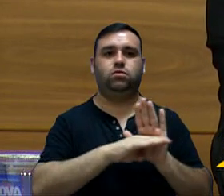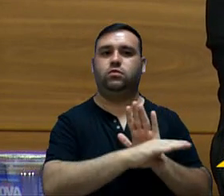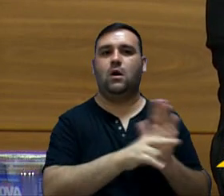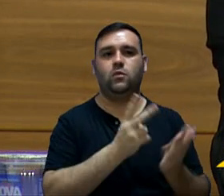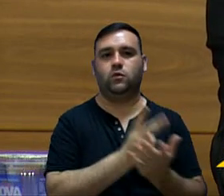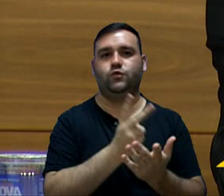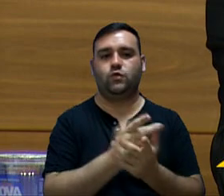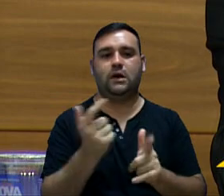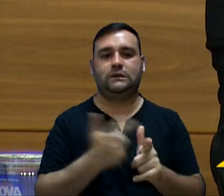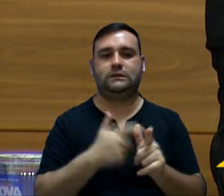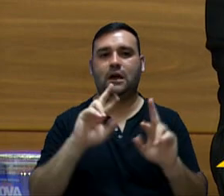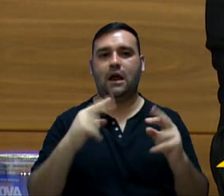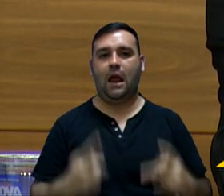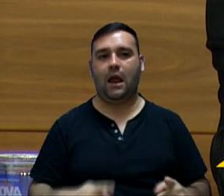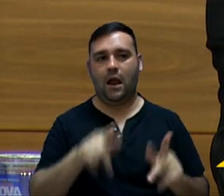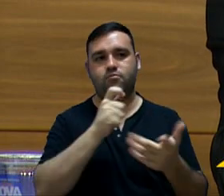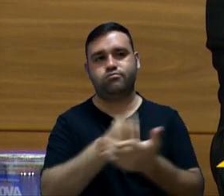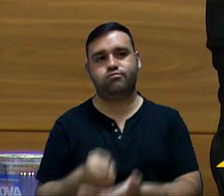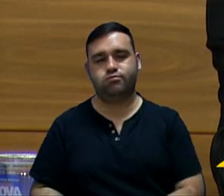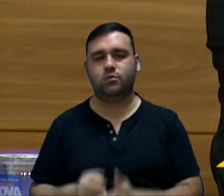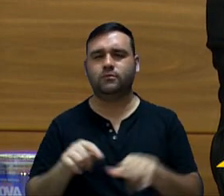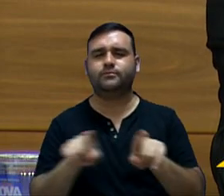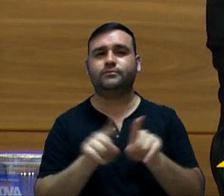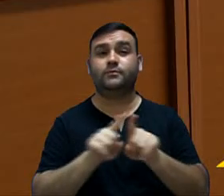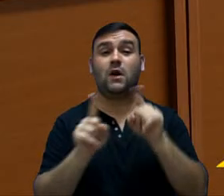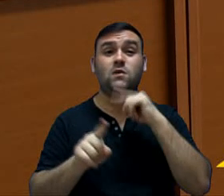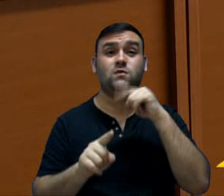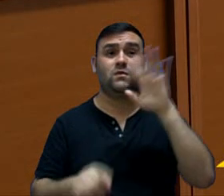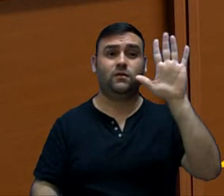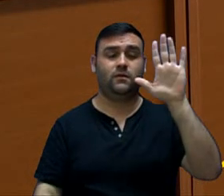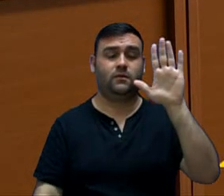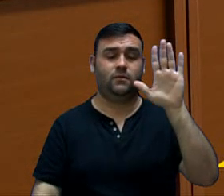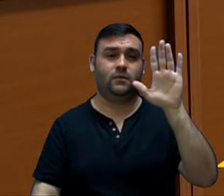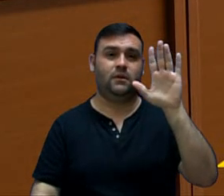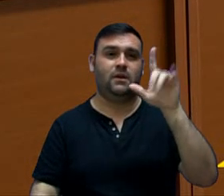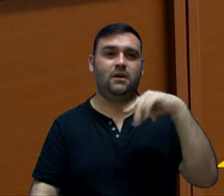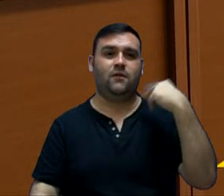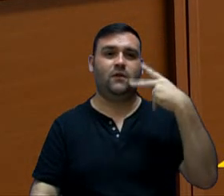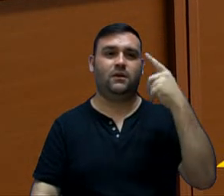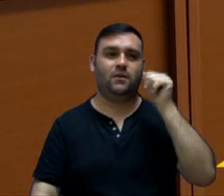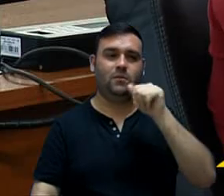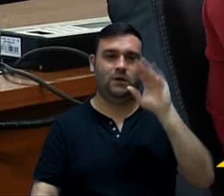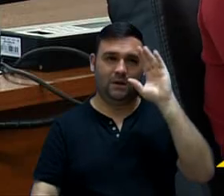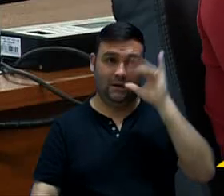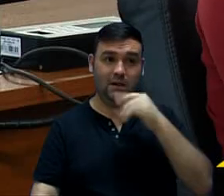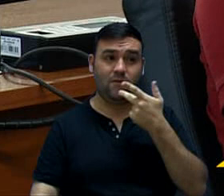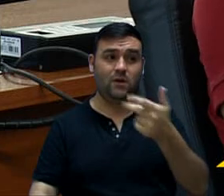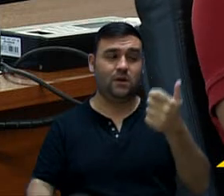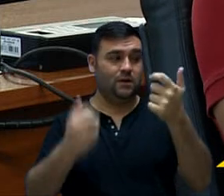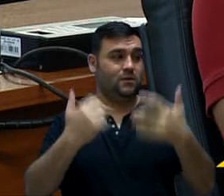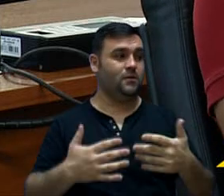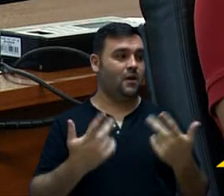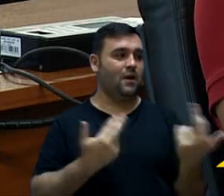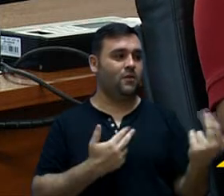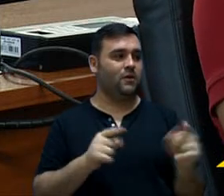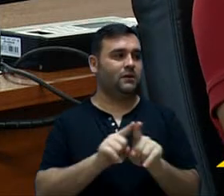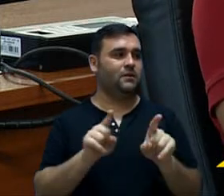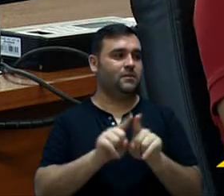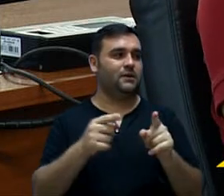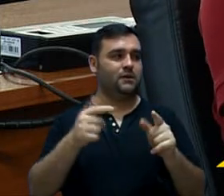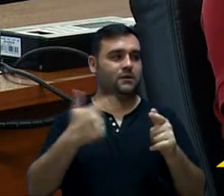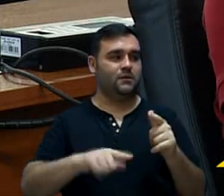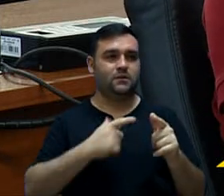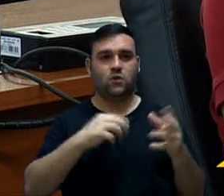tocante à despesa com o pessoal. Eu também tenho uma dúvida, como a vereadora Iara citou também, sobre a URBIS também. Se puder